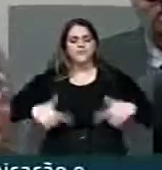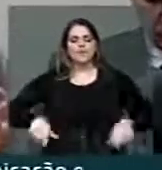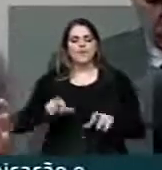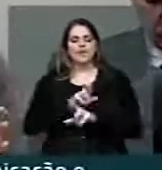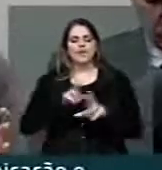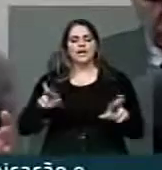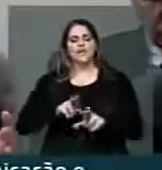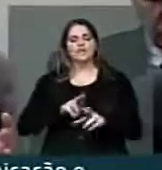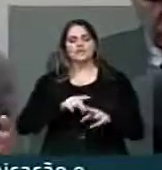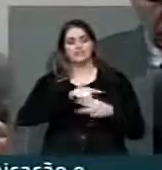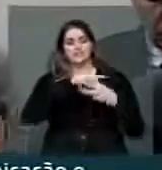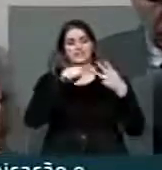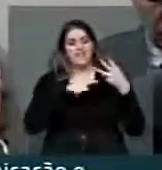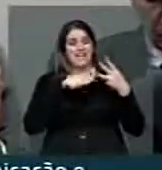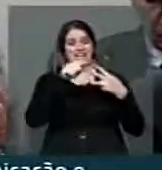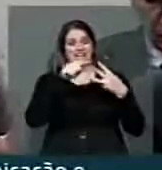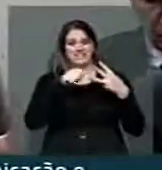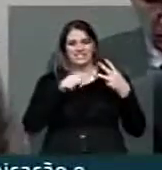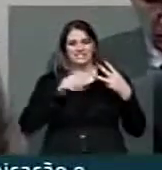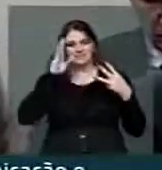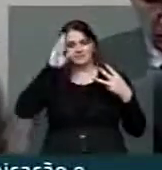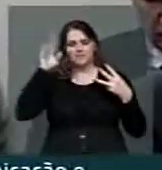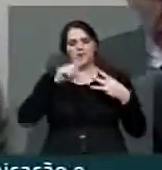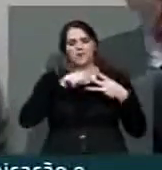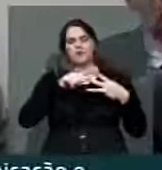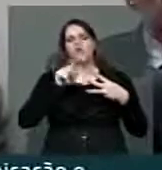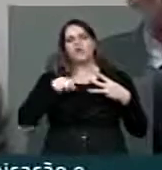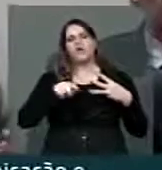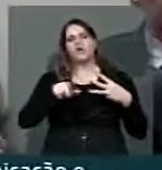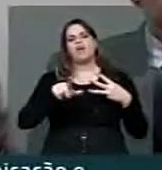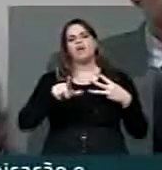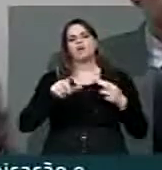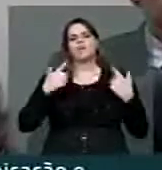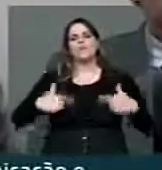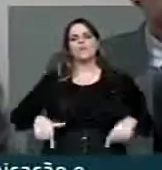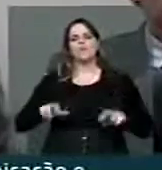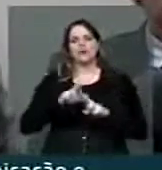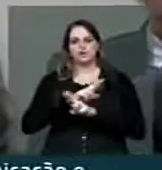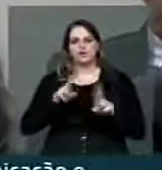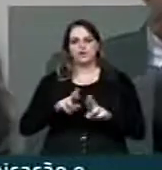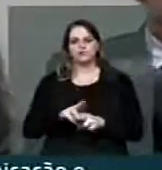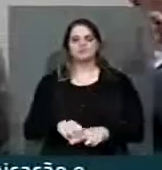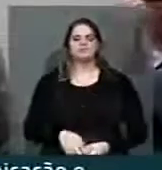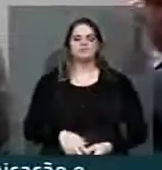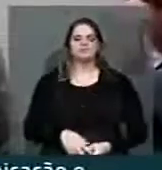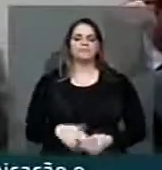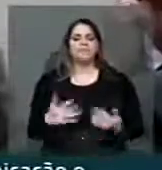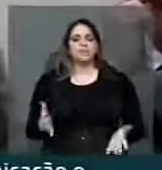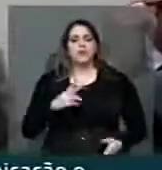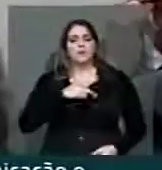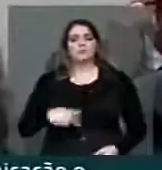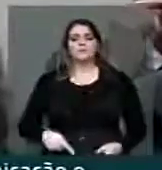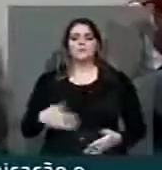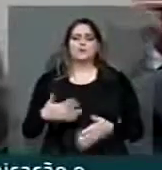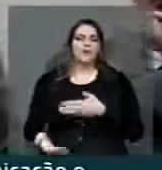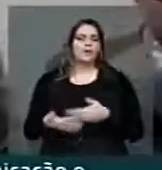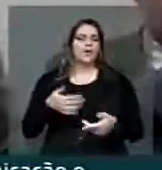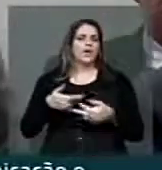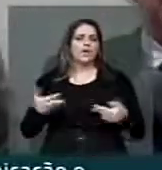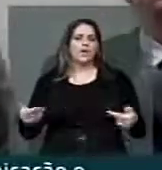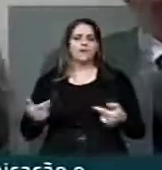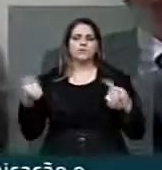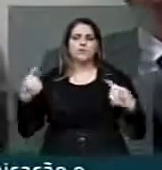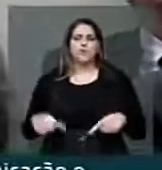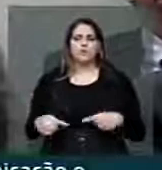dentro dos três pilares, o coração do projeto. Aí, presentes, qualquer coisa que fira a neutralidade, eu